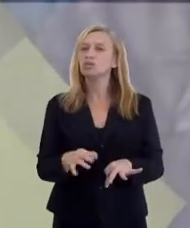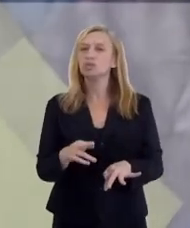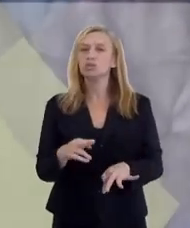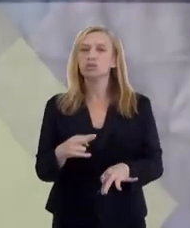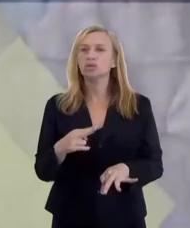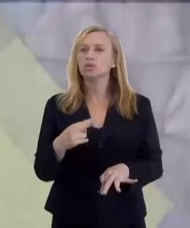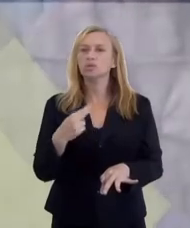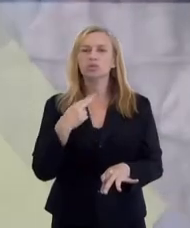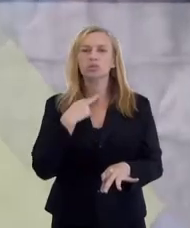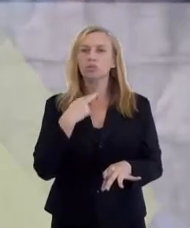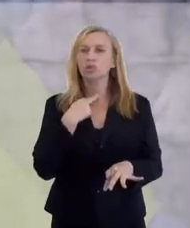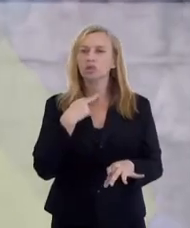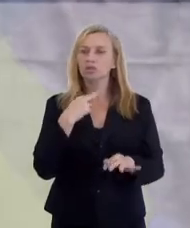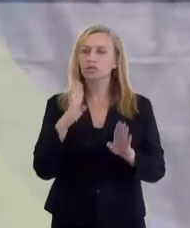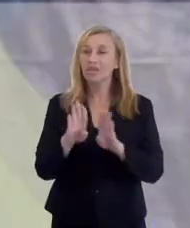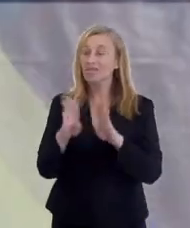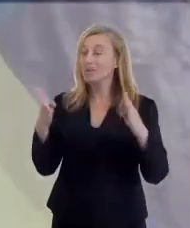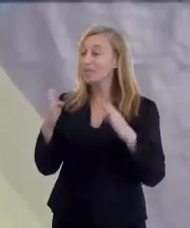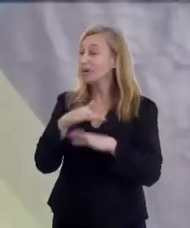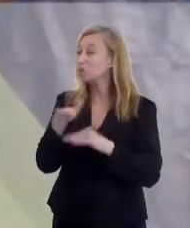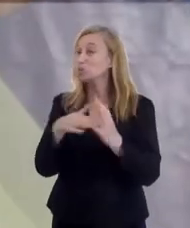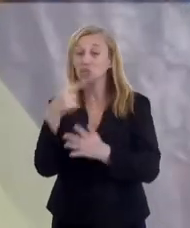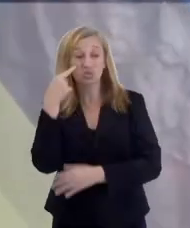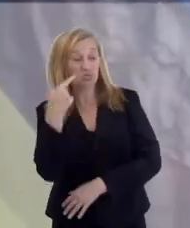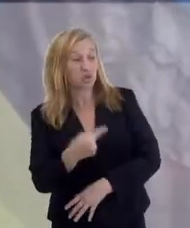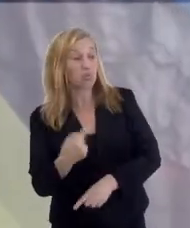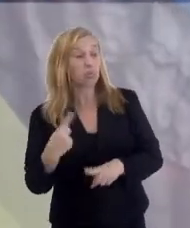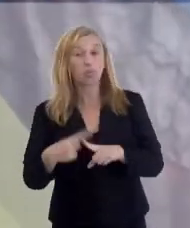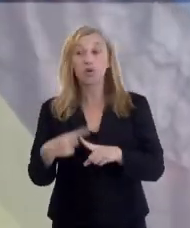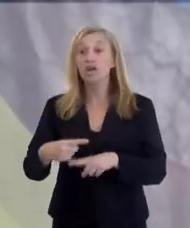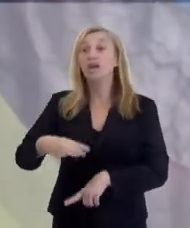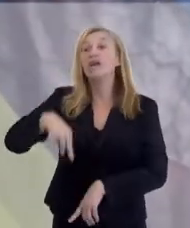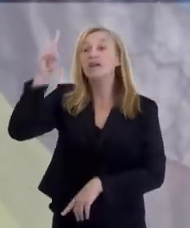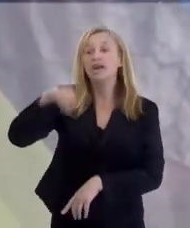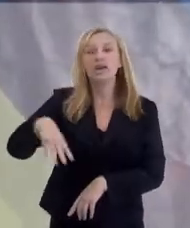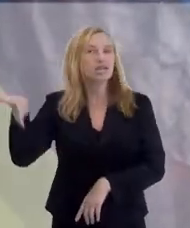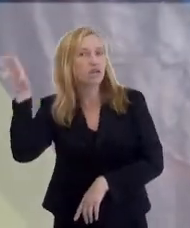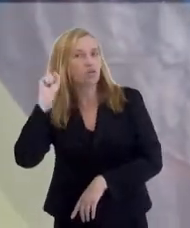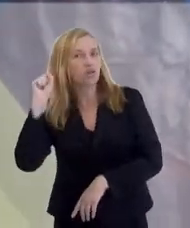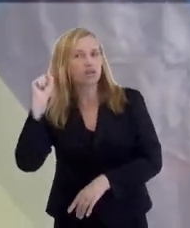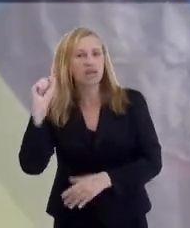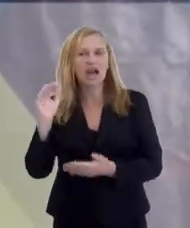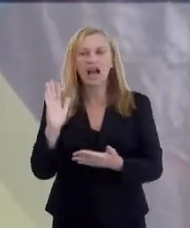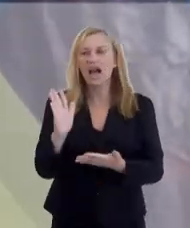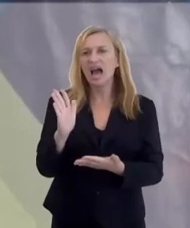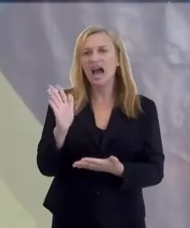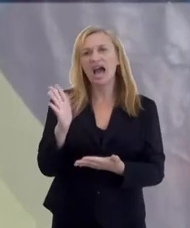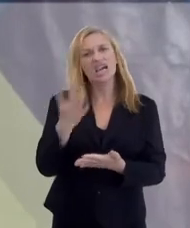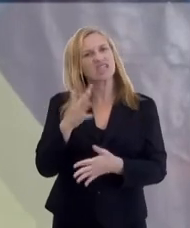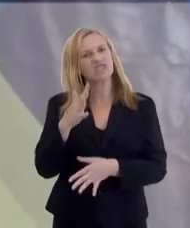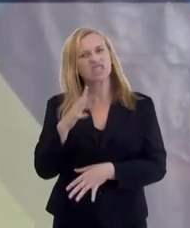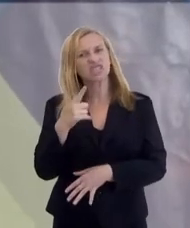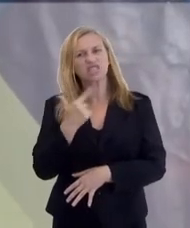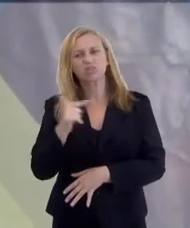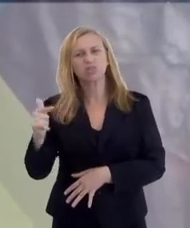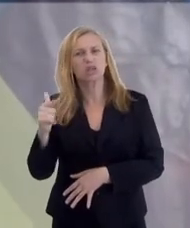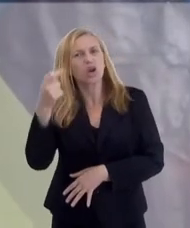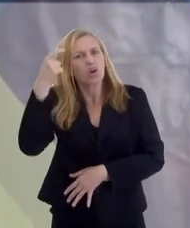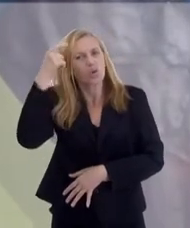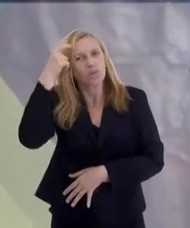conclusão de que elas não poderiam ser públicas e já foram, porque quem está ouvindo às vezes não tem